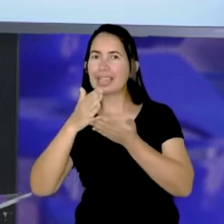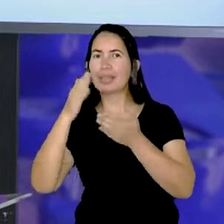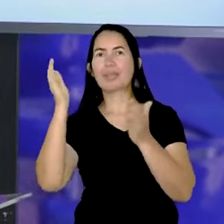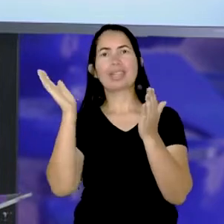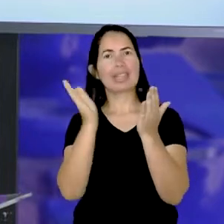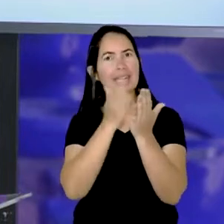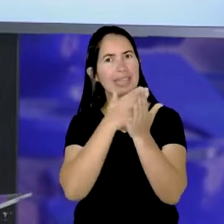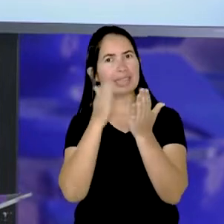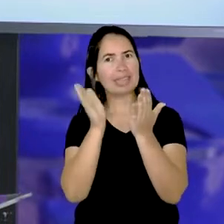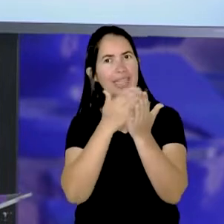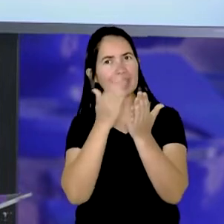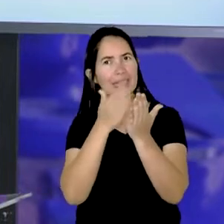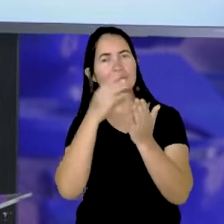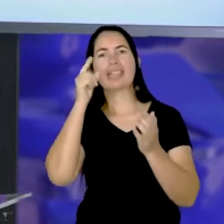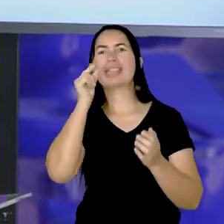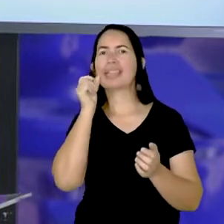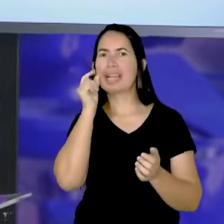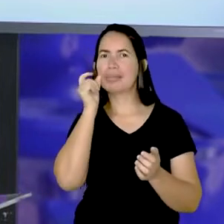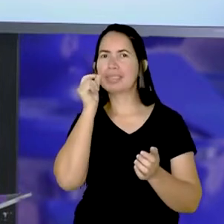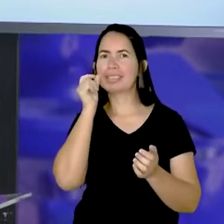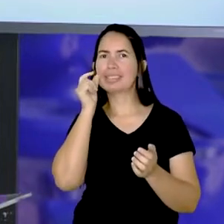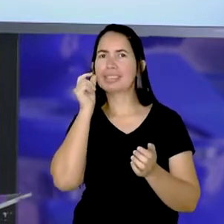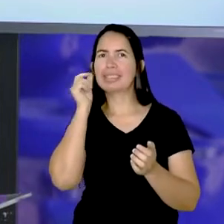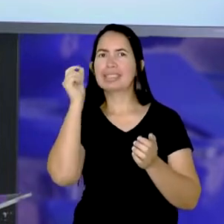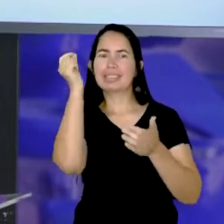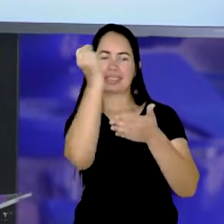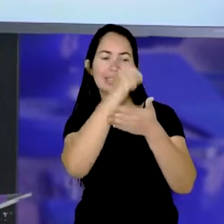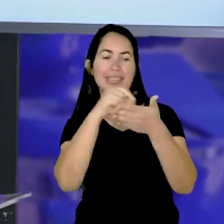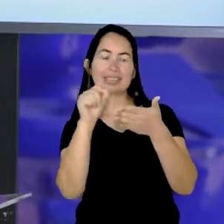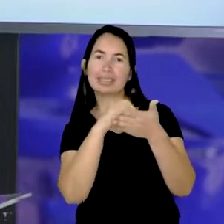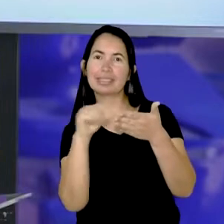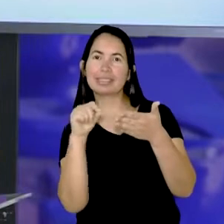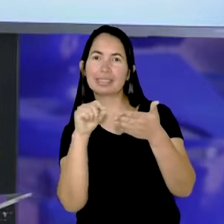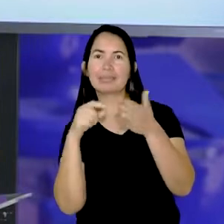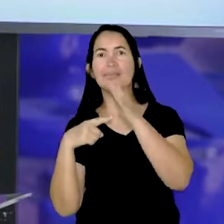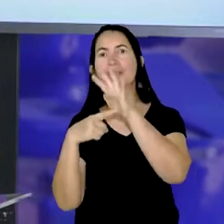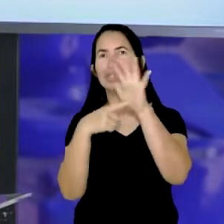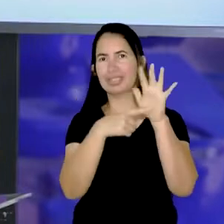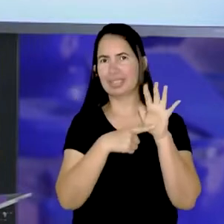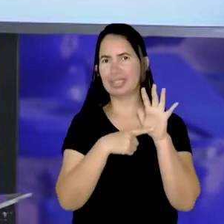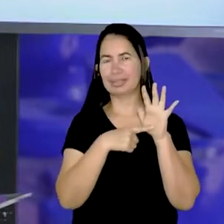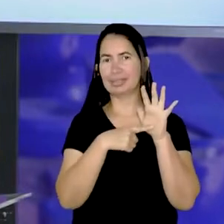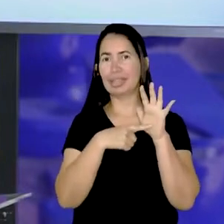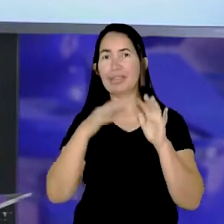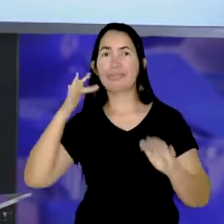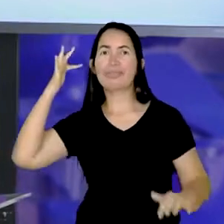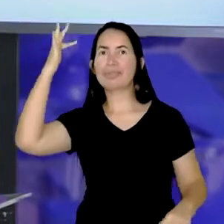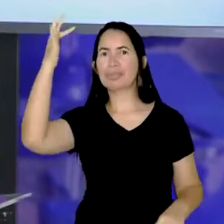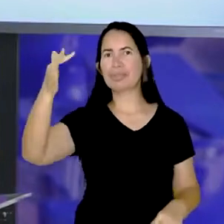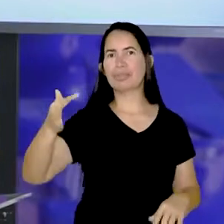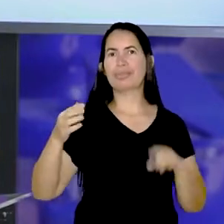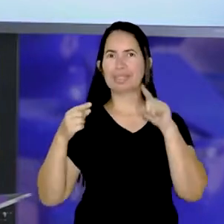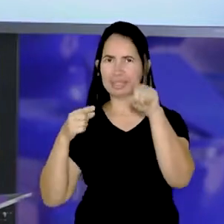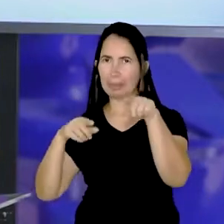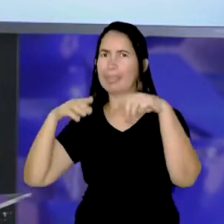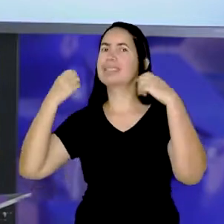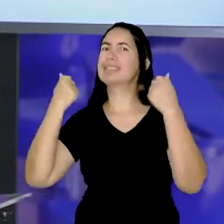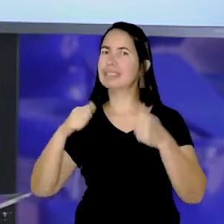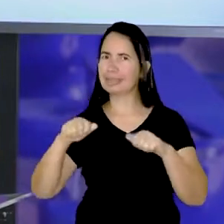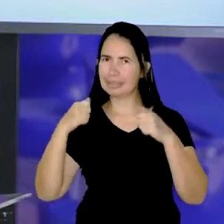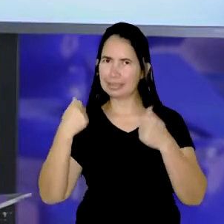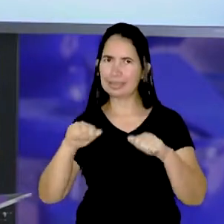caderno, peguem o lápis para fazer as anotações do que será mostrado aqui, que futuramente vocês vão precisar dessas